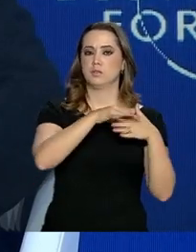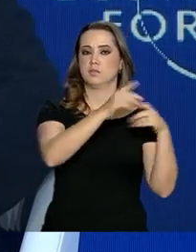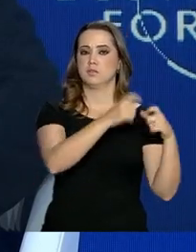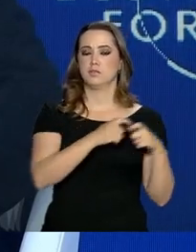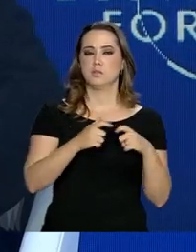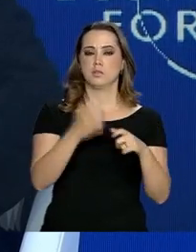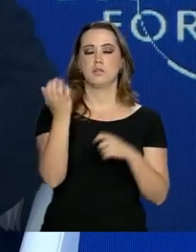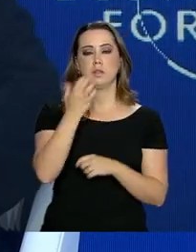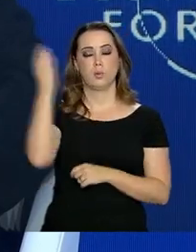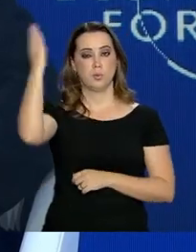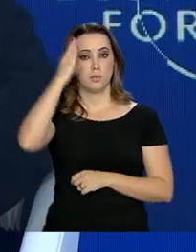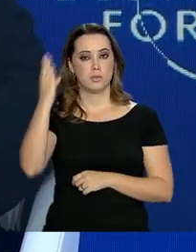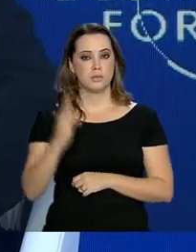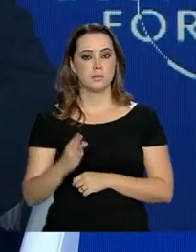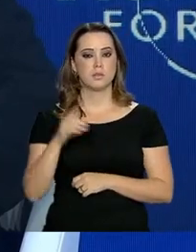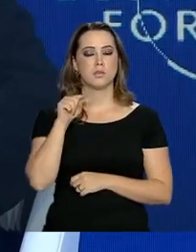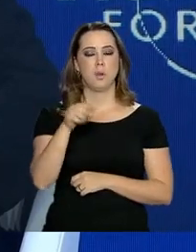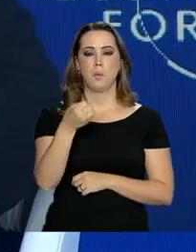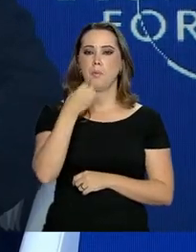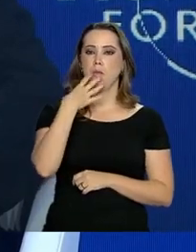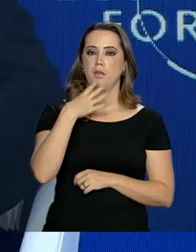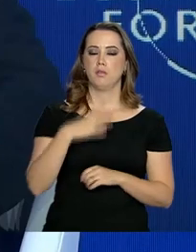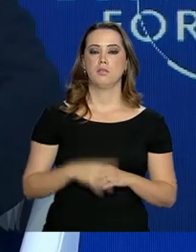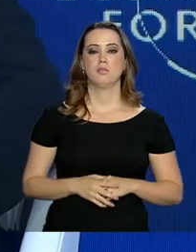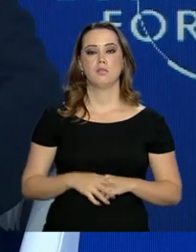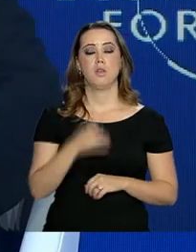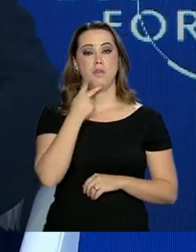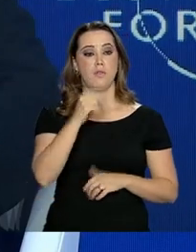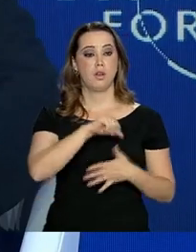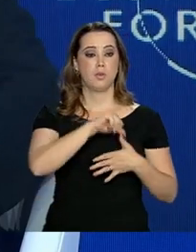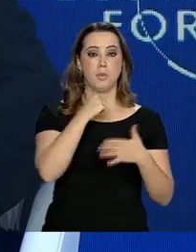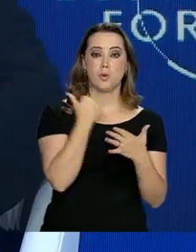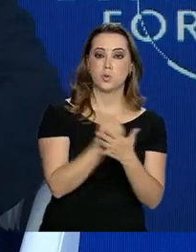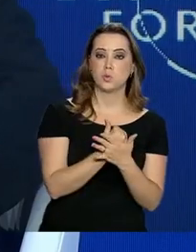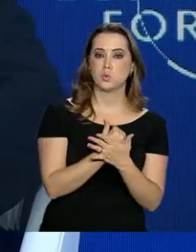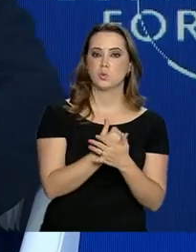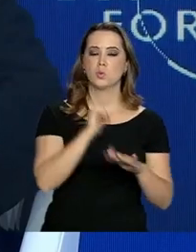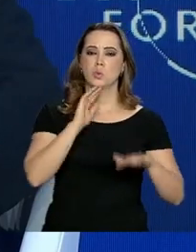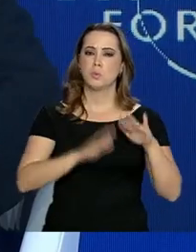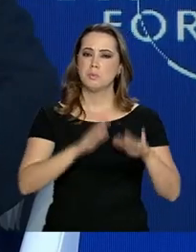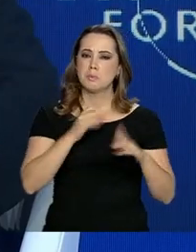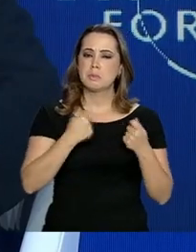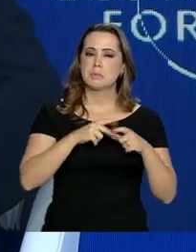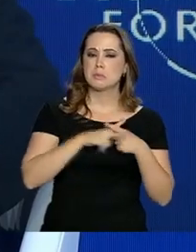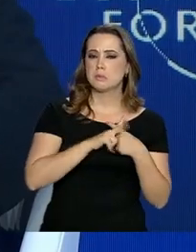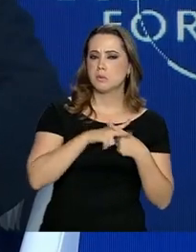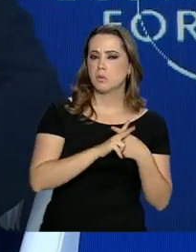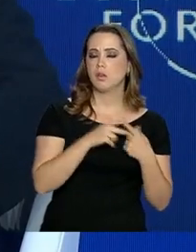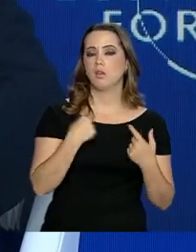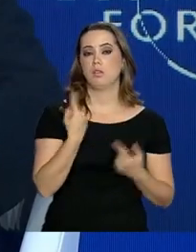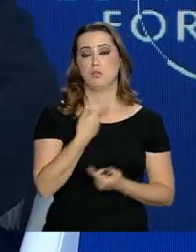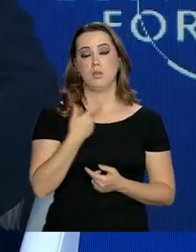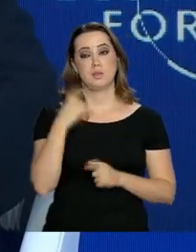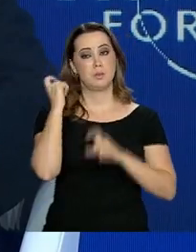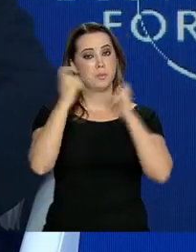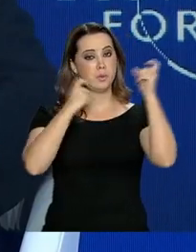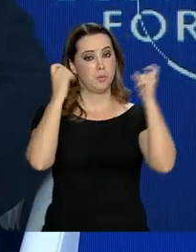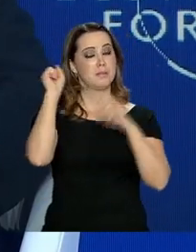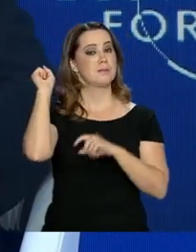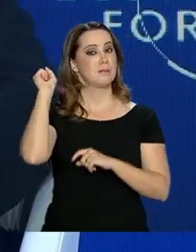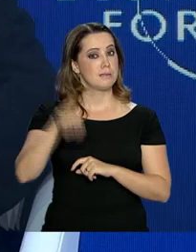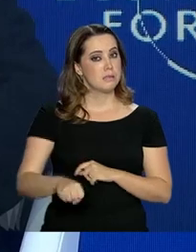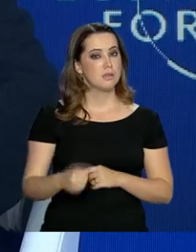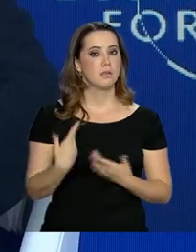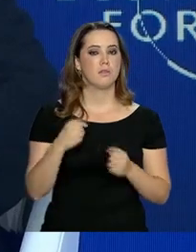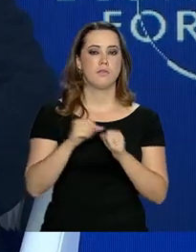eles querem que o Brasil vá bem. No tocante da América do Sul, alguma coisa deve ser aperfeiçoada. Nós estamos preocupados, sim,